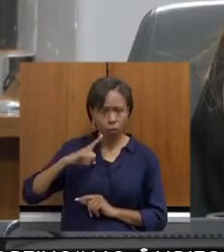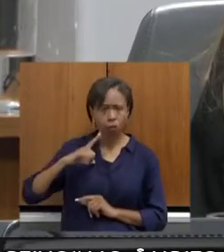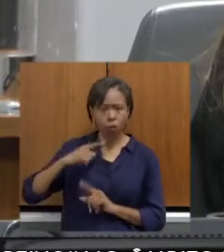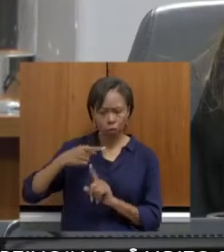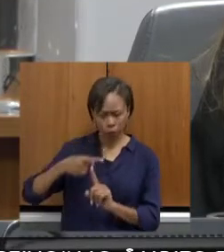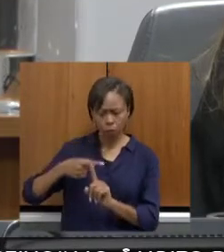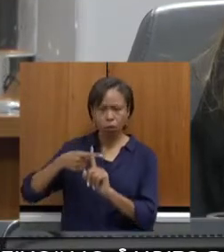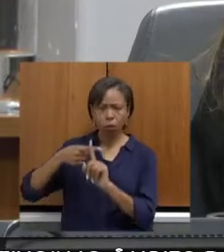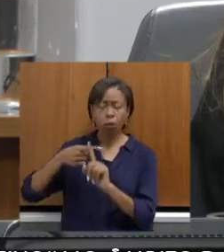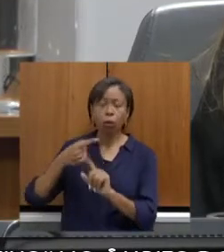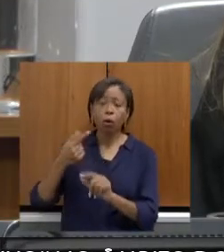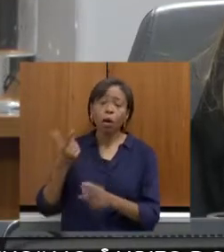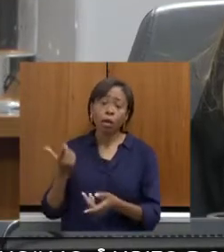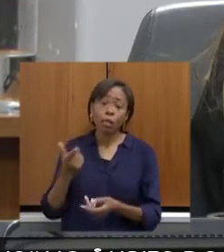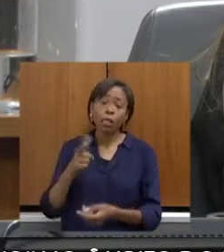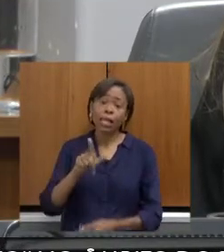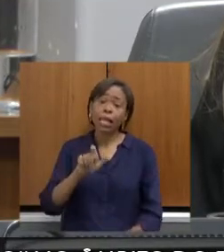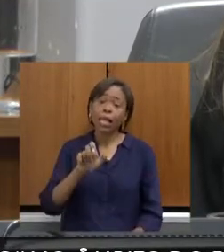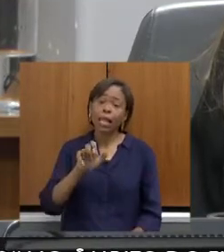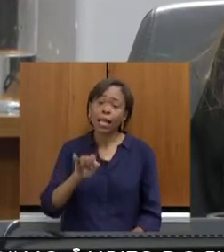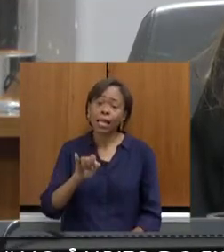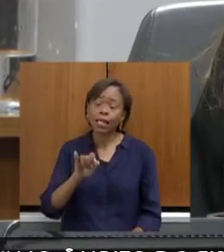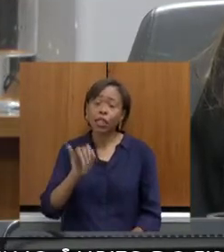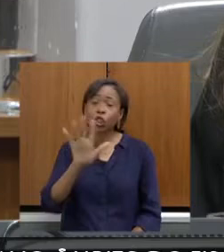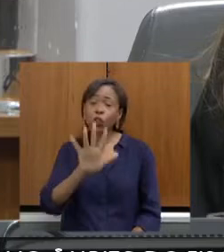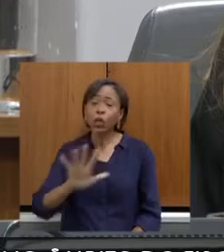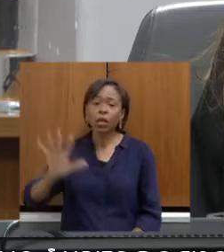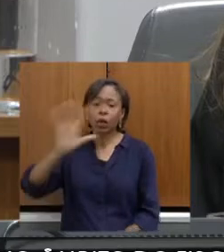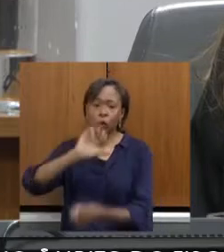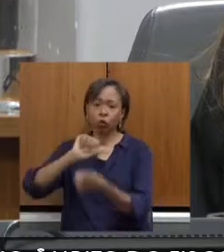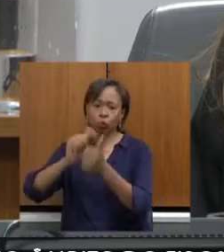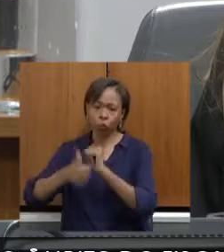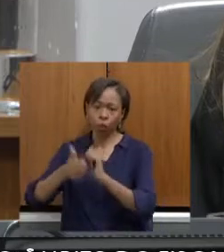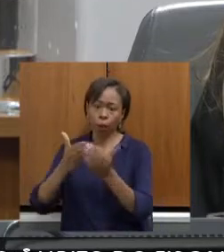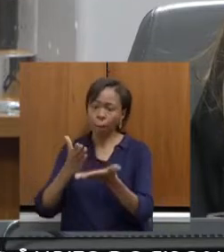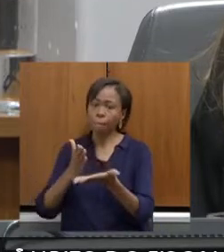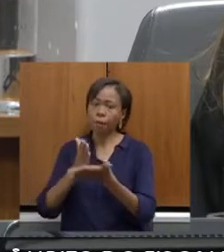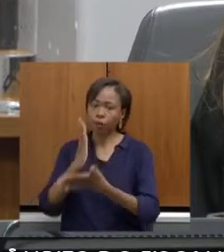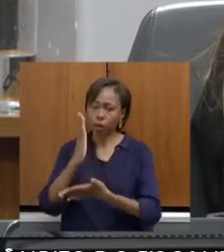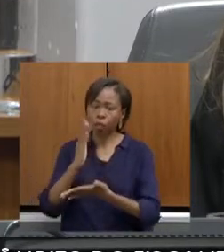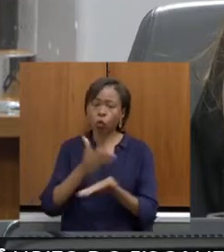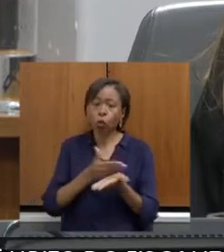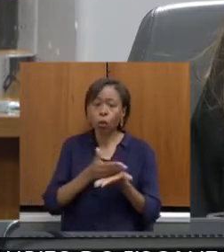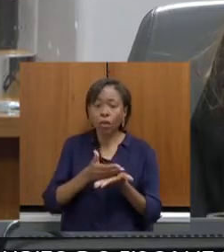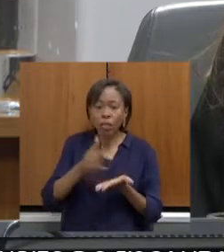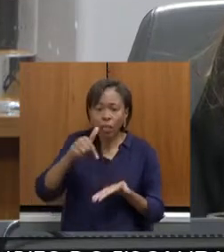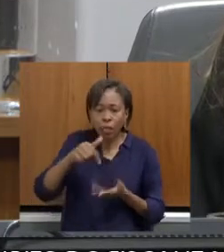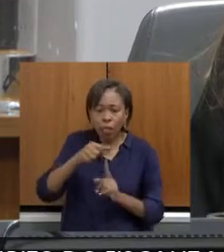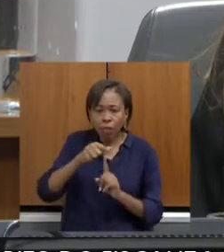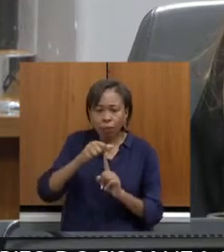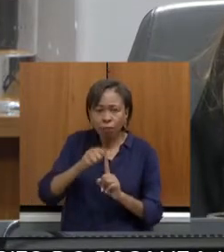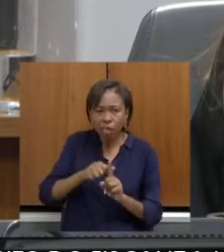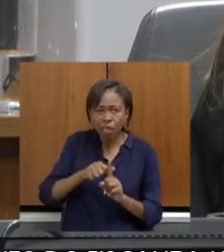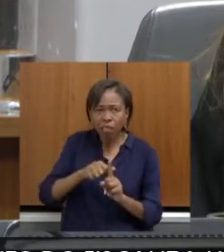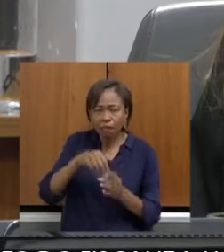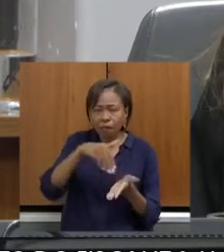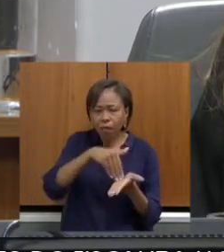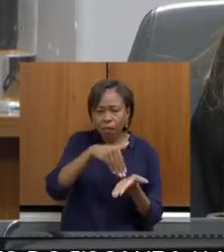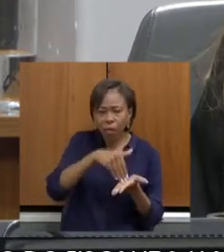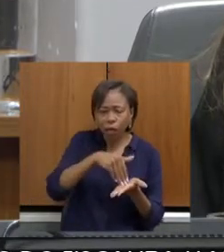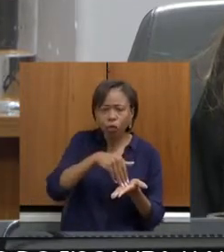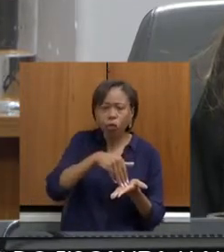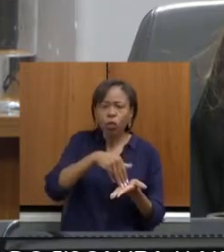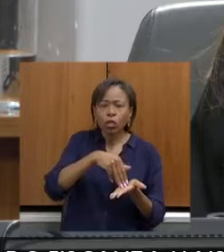de contas, nós temos aí a Lei Geral do Esporte aprovada, foi no início desse mês, ao finalzinho do mês passado, aprovada no